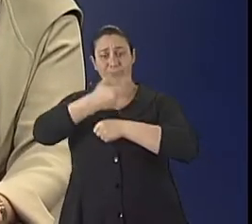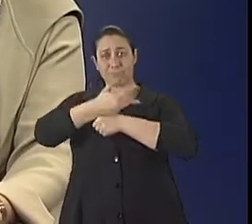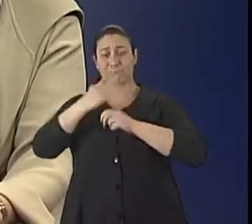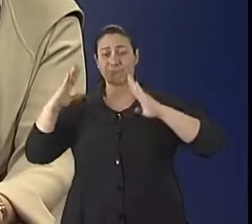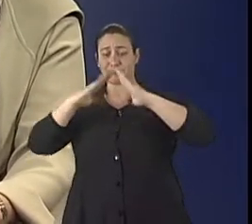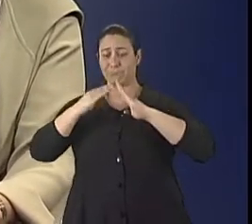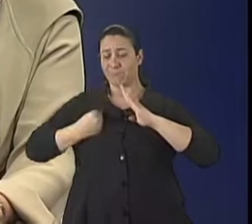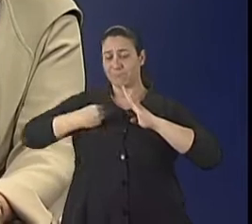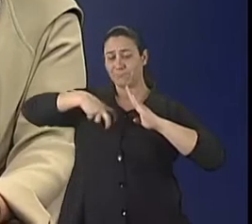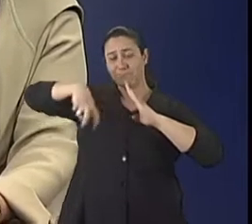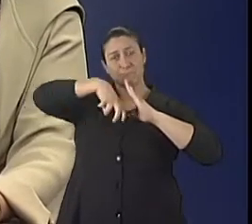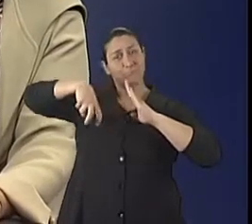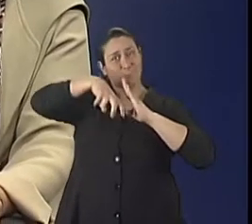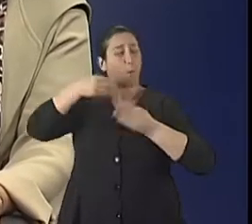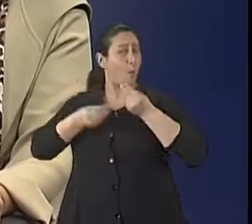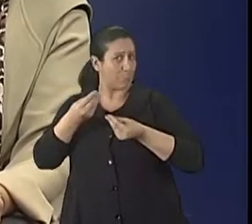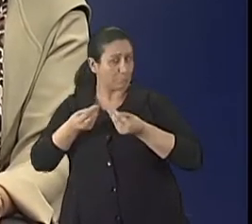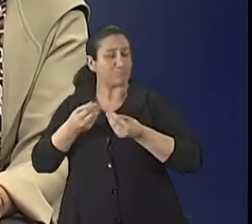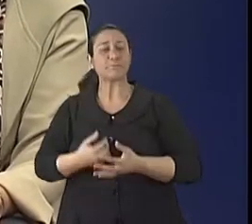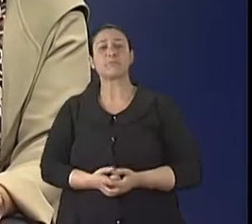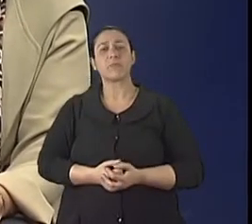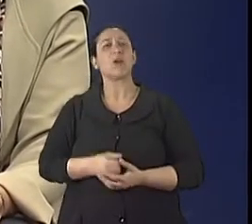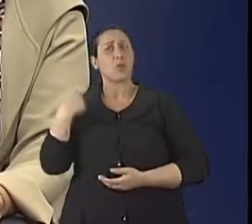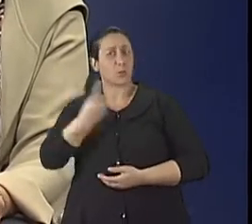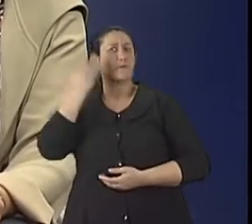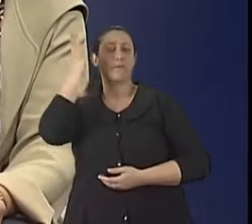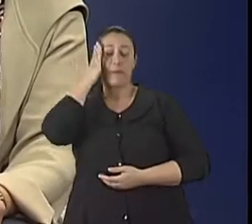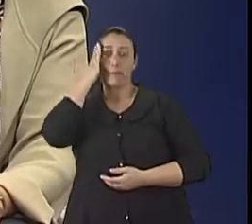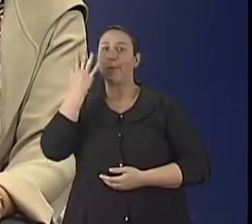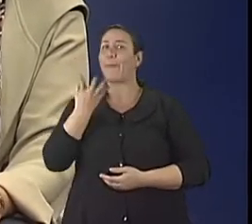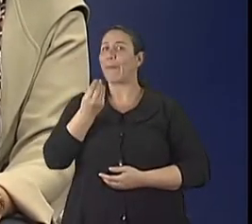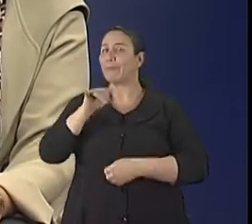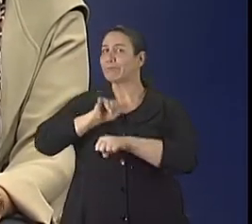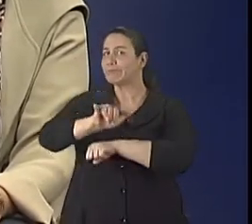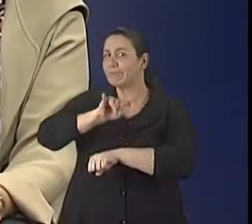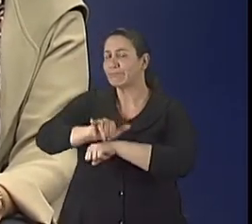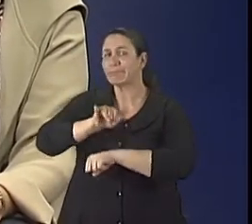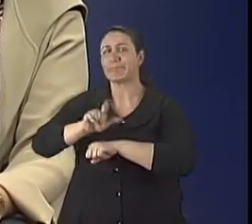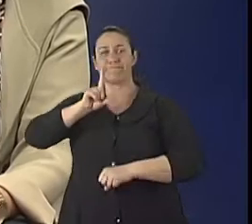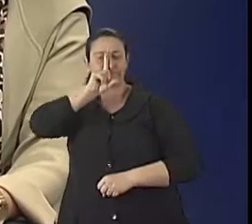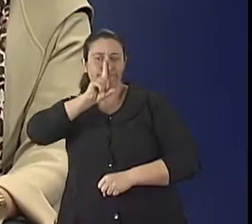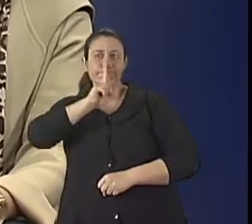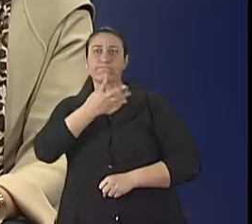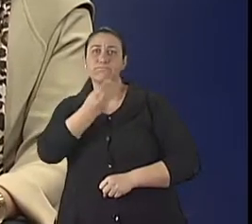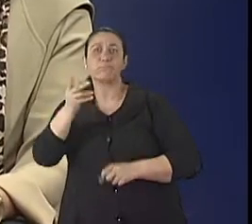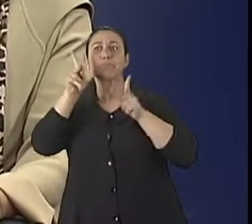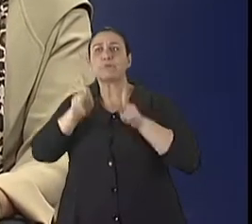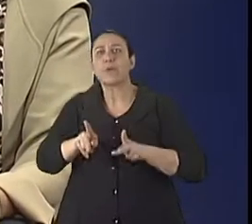circulando, né? Nós sabemos que os riscos de acidentes são muito frequentes.